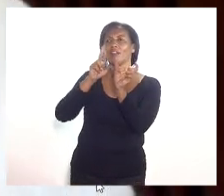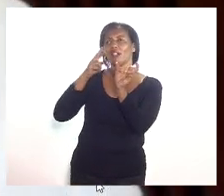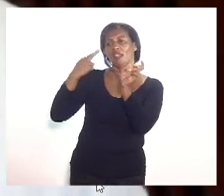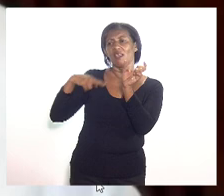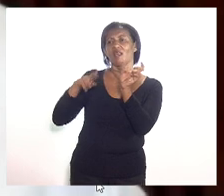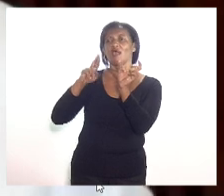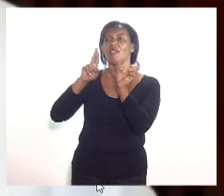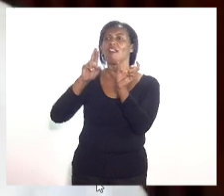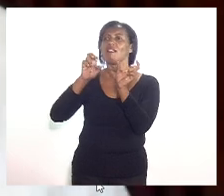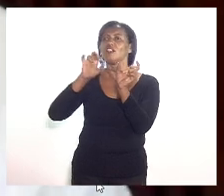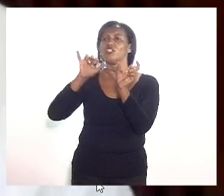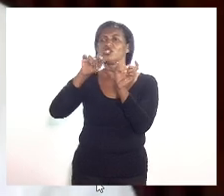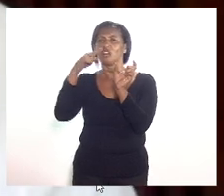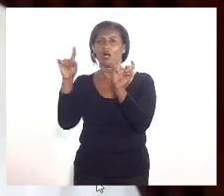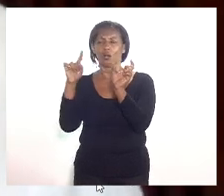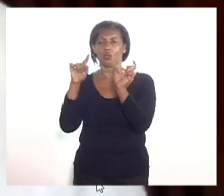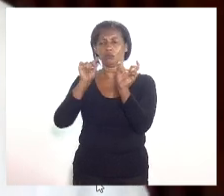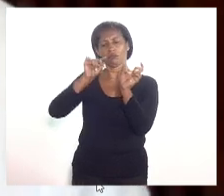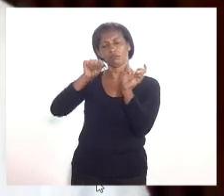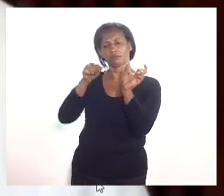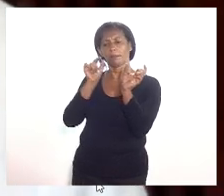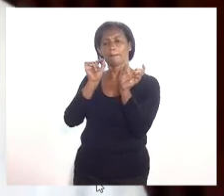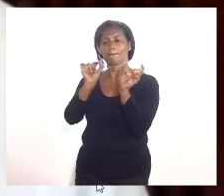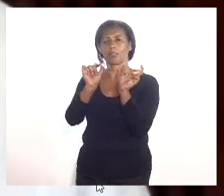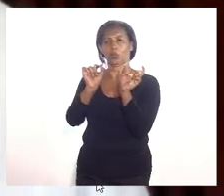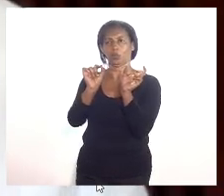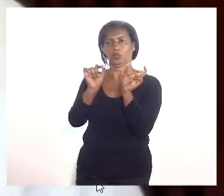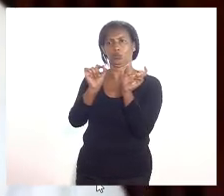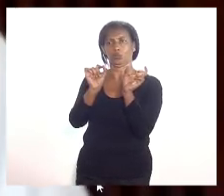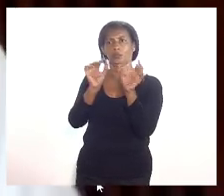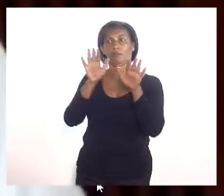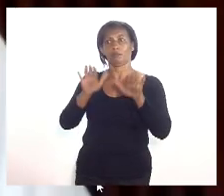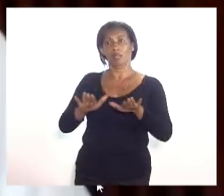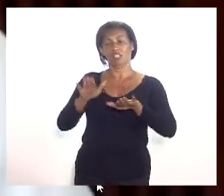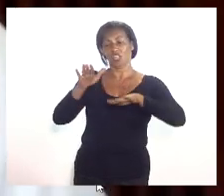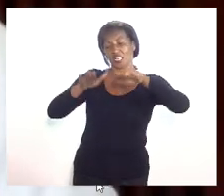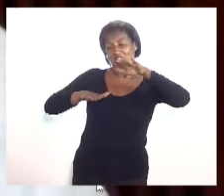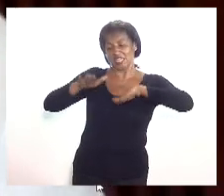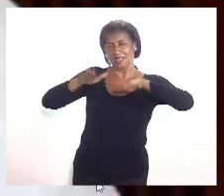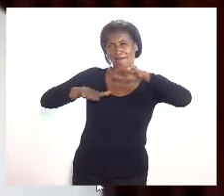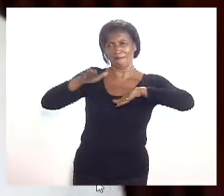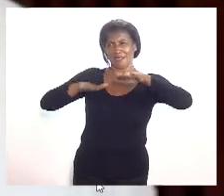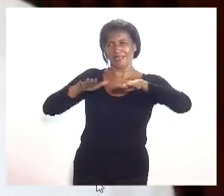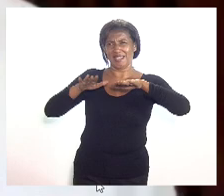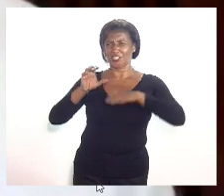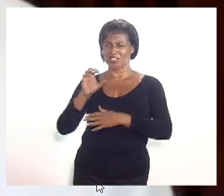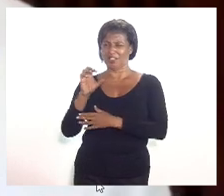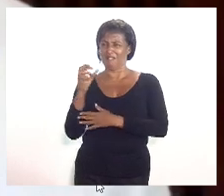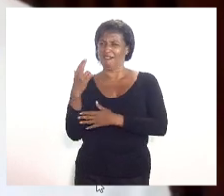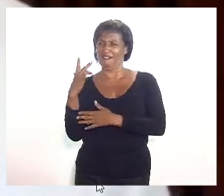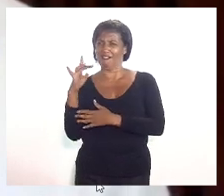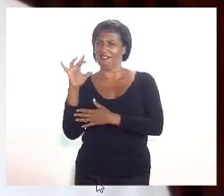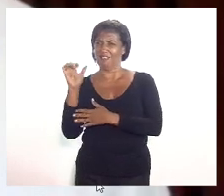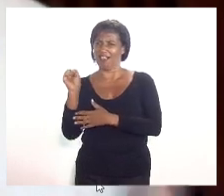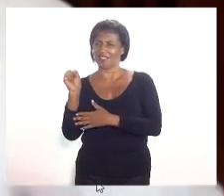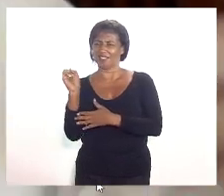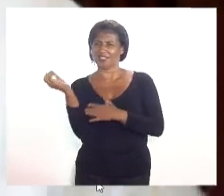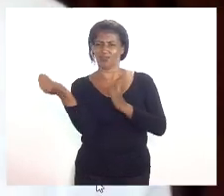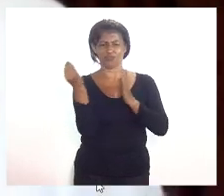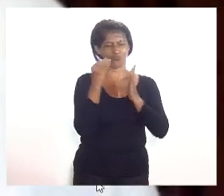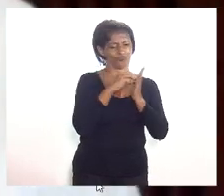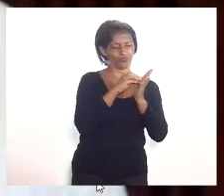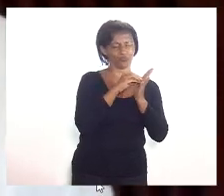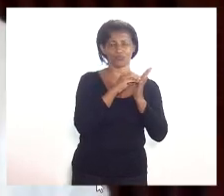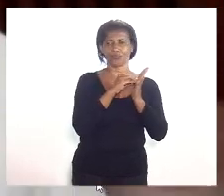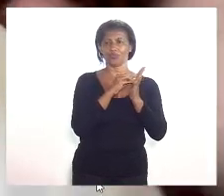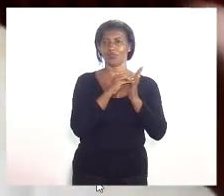texto original. Não acolhemos o texto original dizendo independentemente de classe e nem colocamos desde